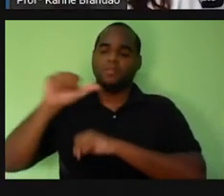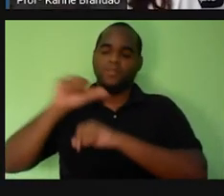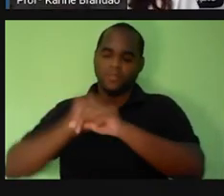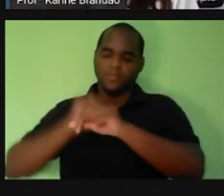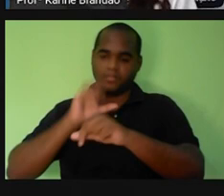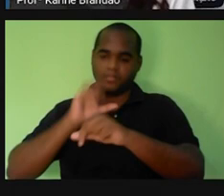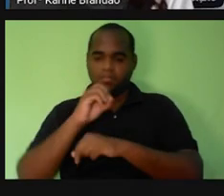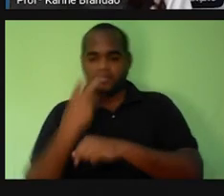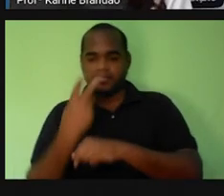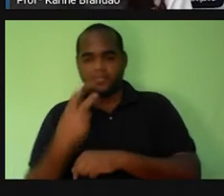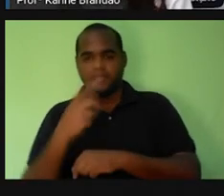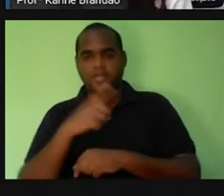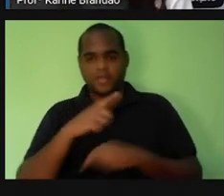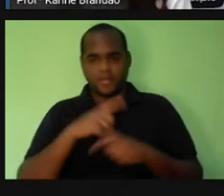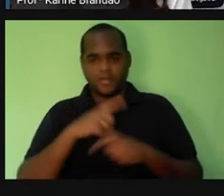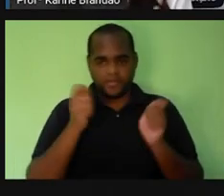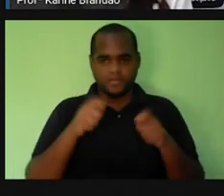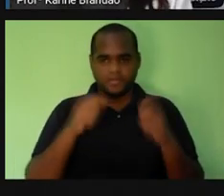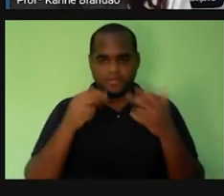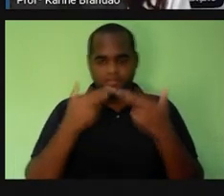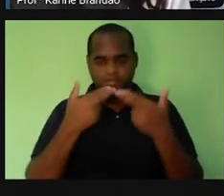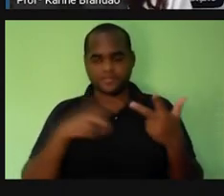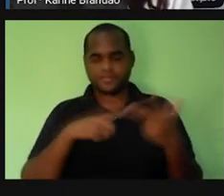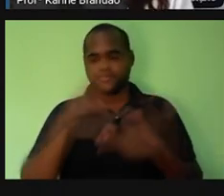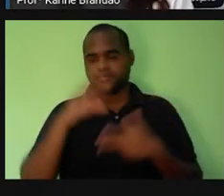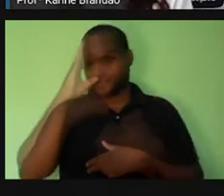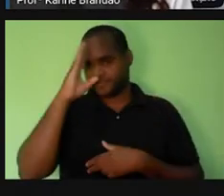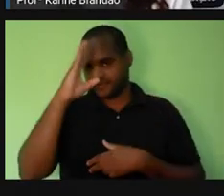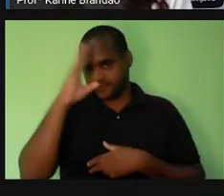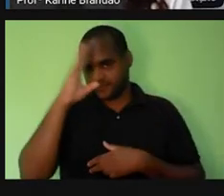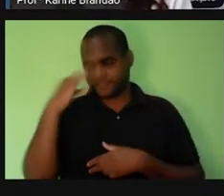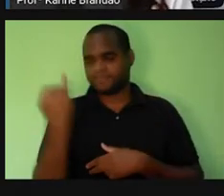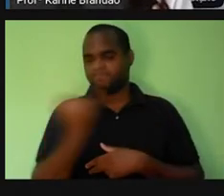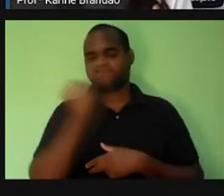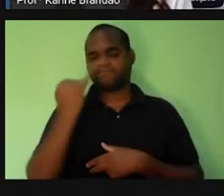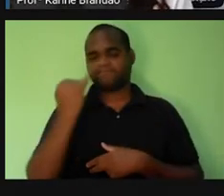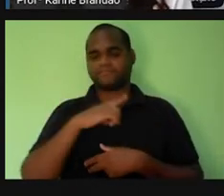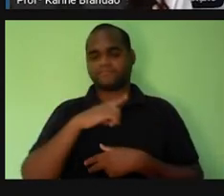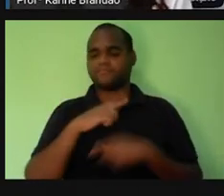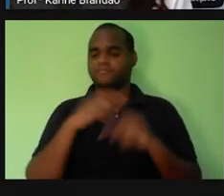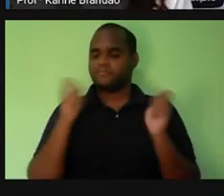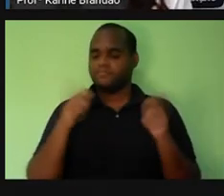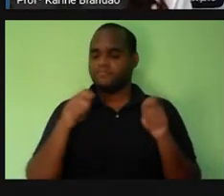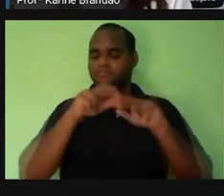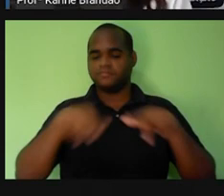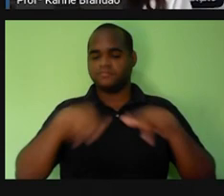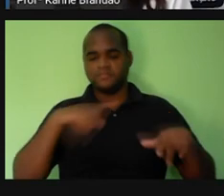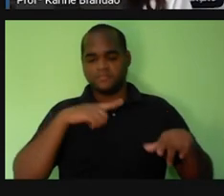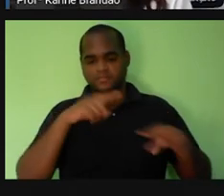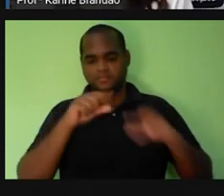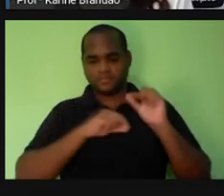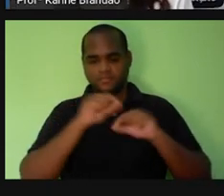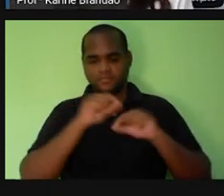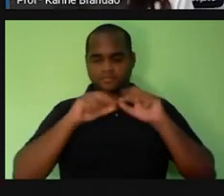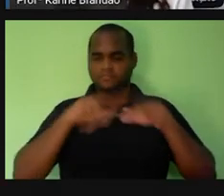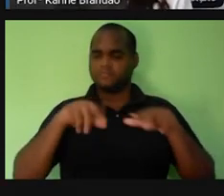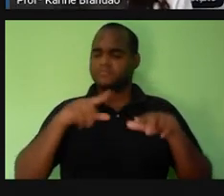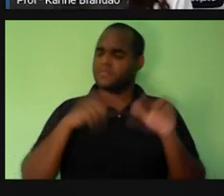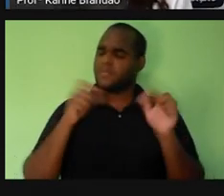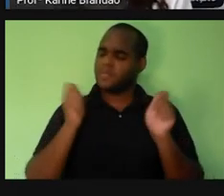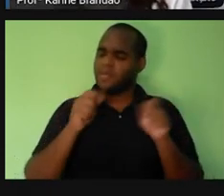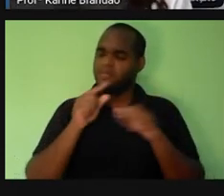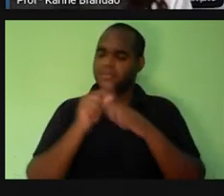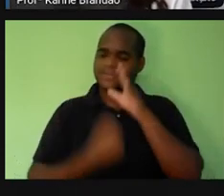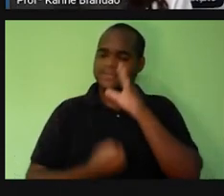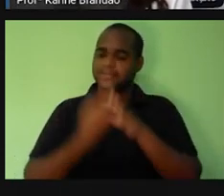e esse oxigênio ele é essencial para quê, pró? Para que nós tenhamos energia, né? Para que a produção